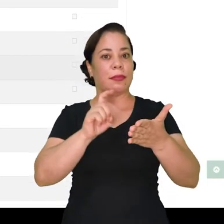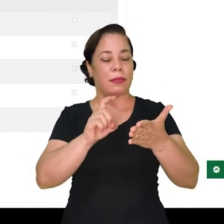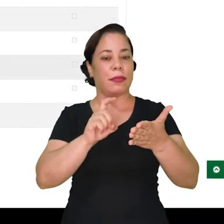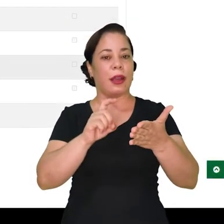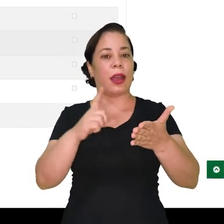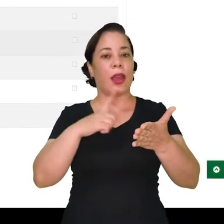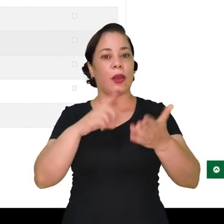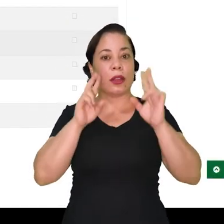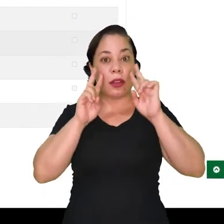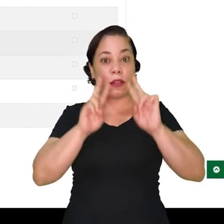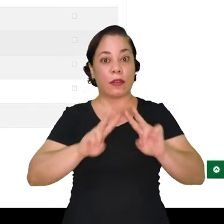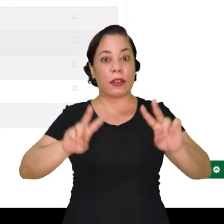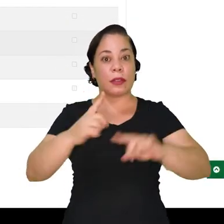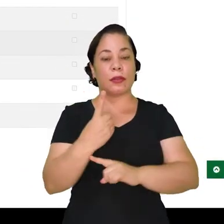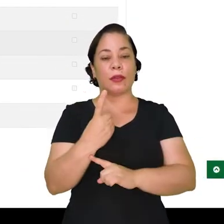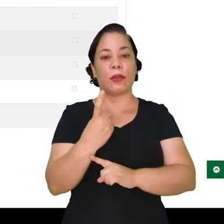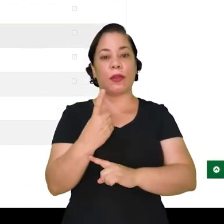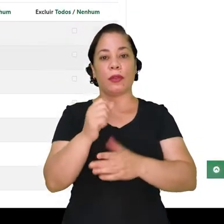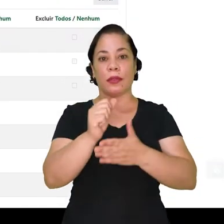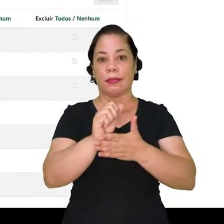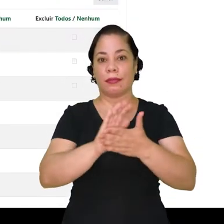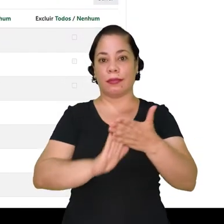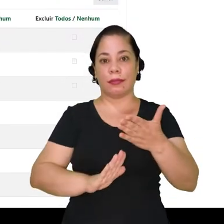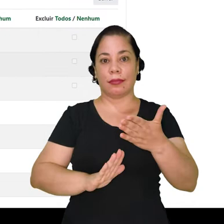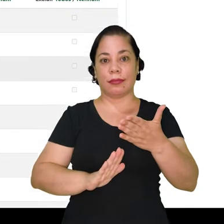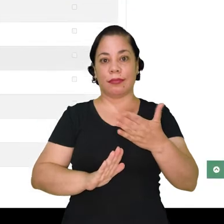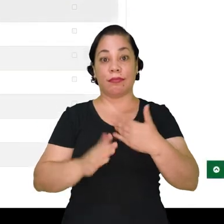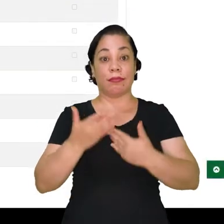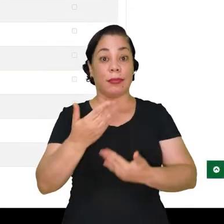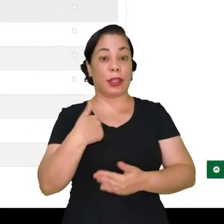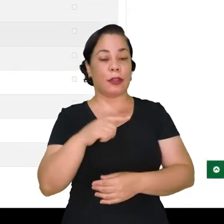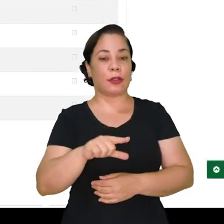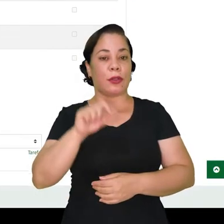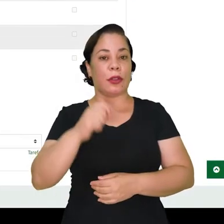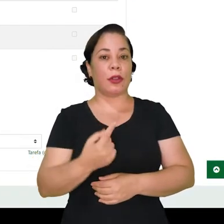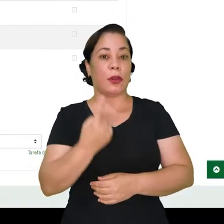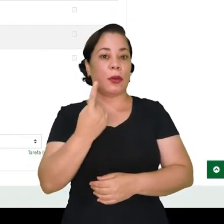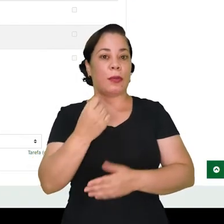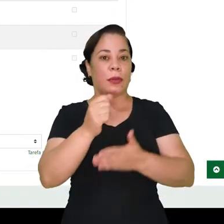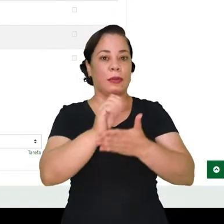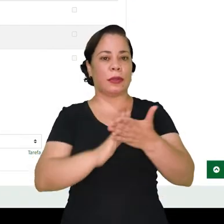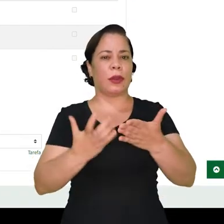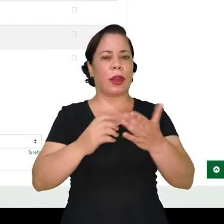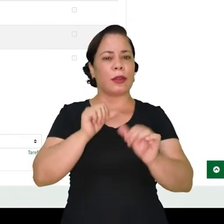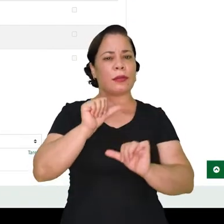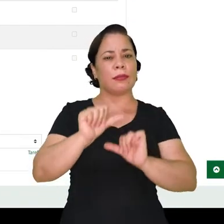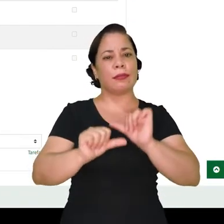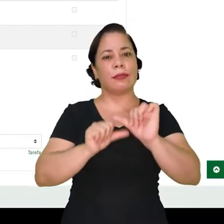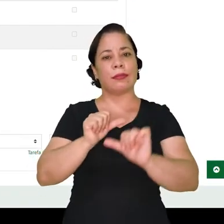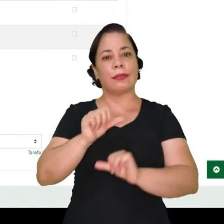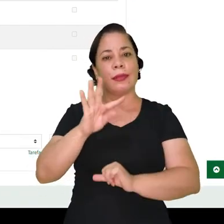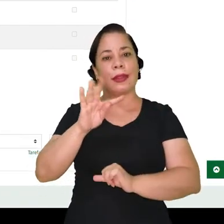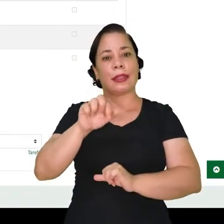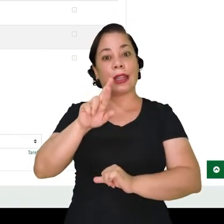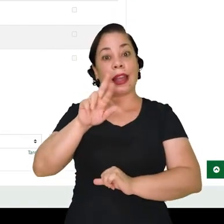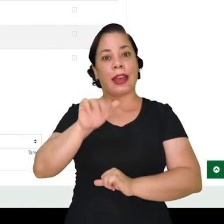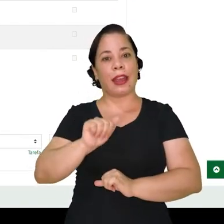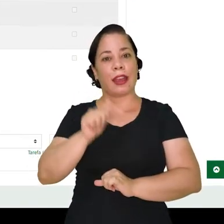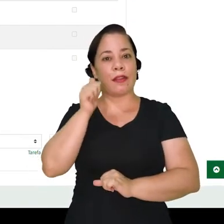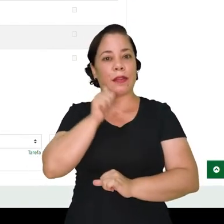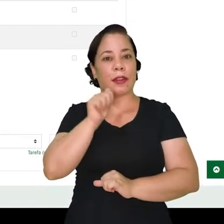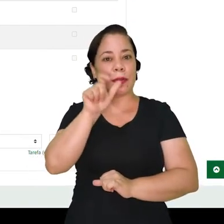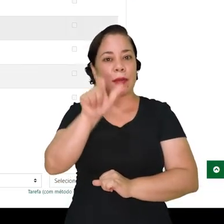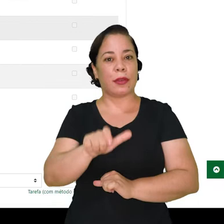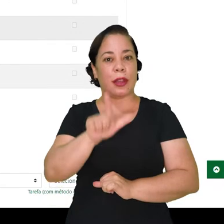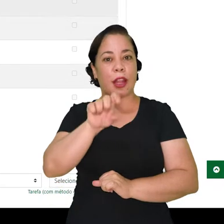aqui e eu vou ter a visão única desta atividade. Então, no caso aqui, eu escolhi uma tarefa e eu quero alterar a nota da Lúcia